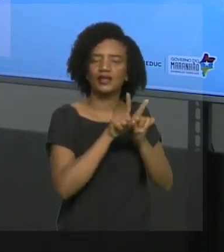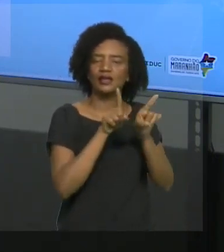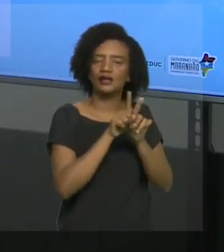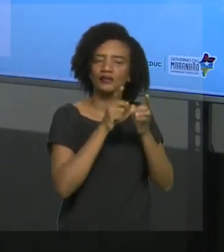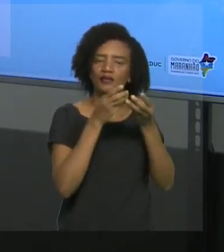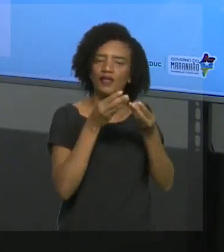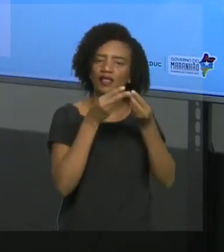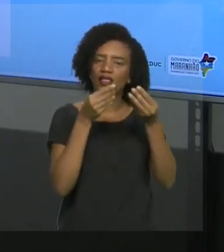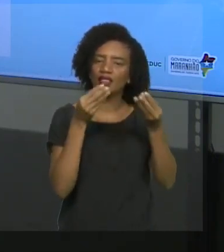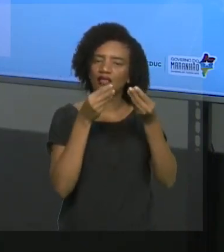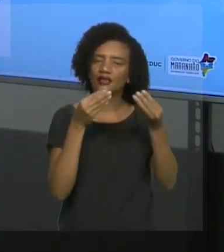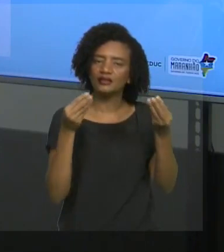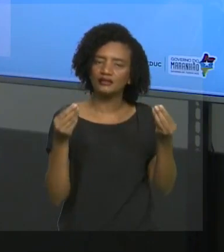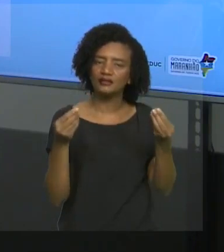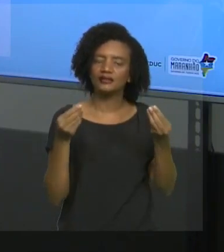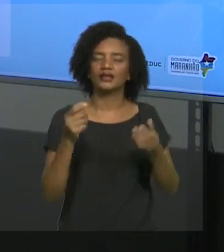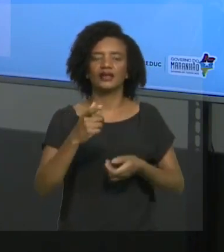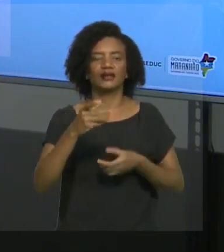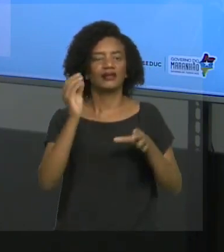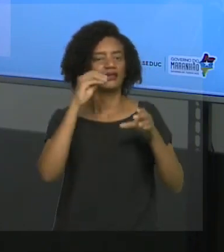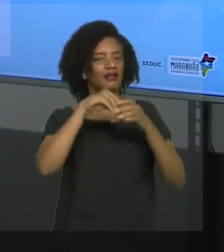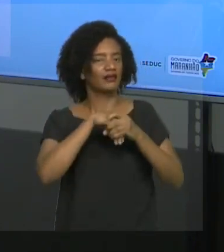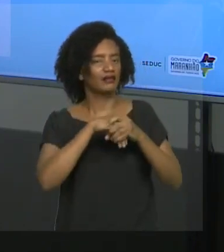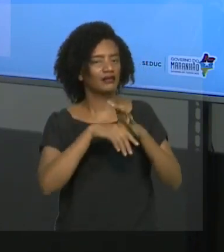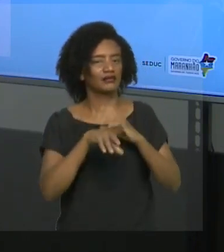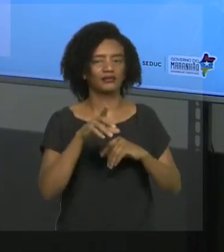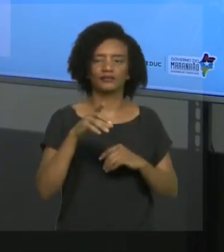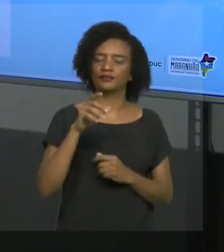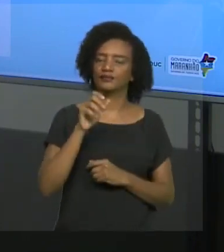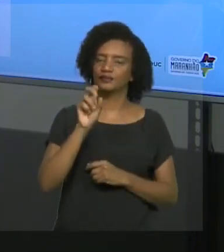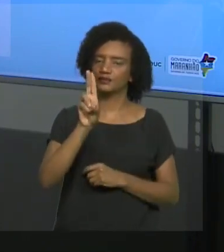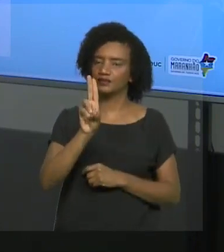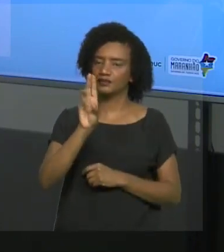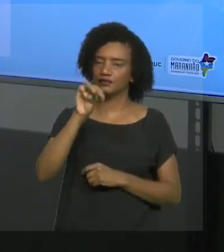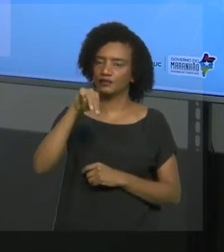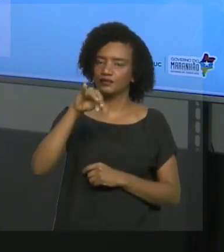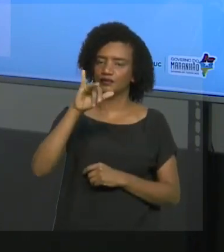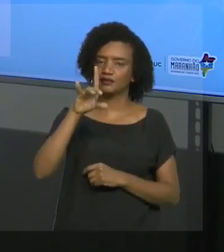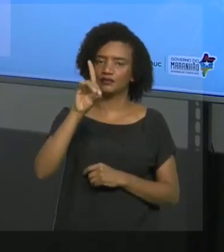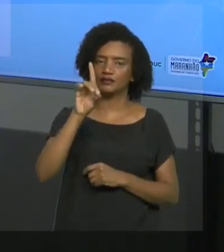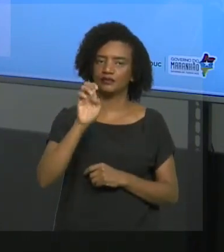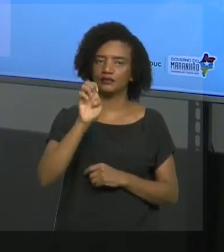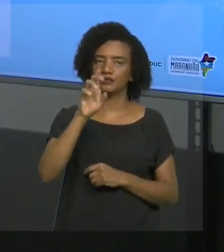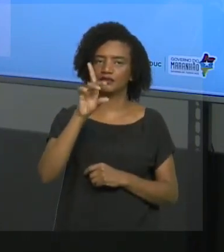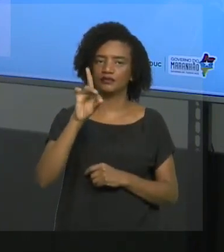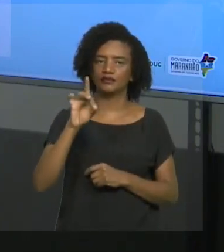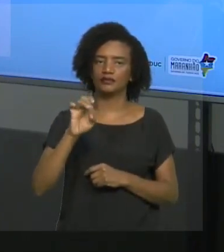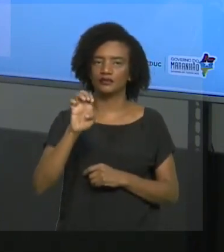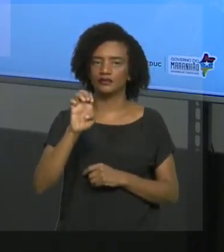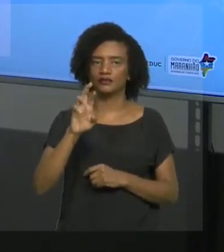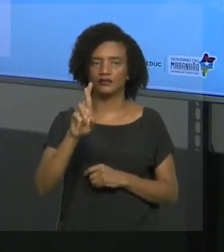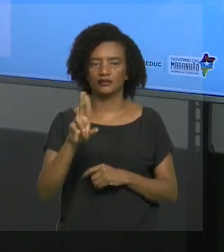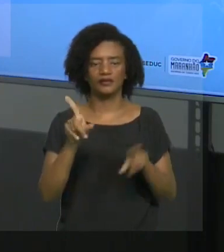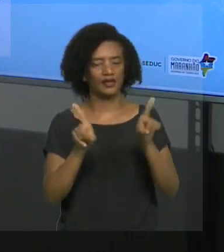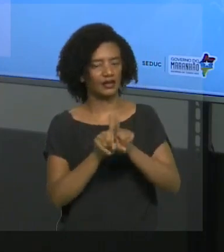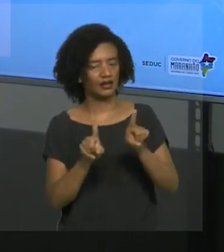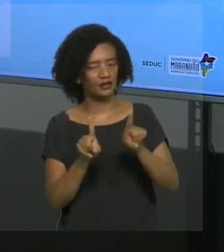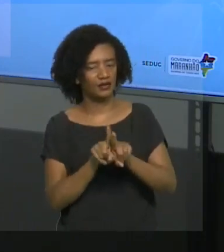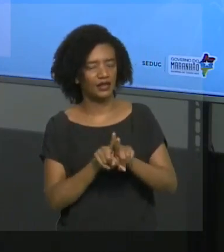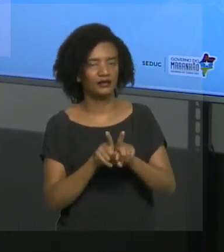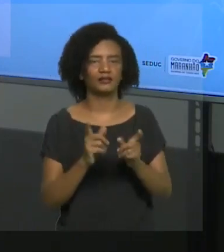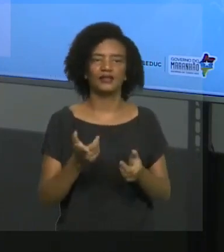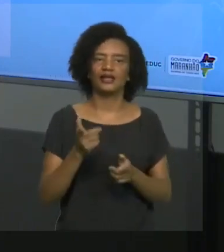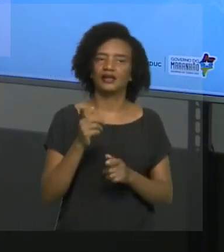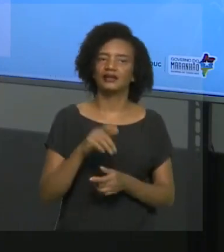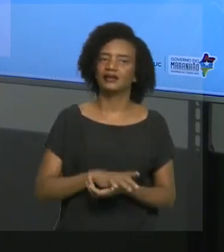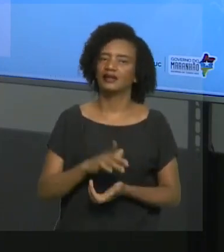diversas cavidades que servem para aquecer esse ar. É aquela dorzinha que sente quando a gente toma alguma coisa gelada. Esse ar